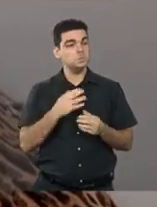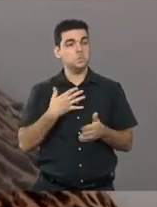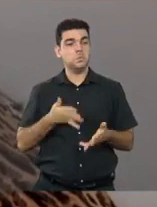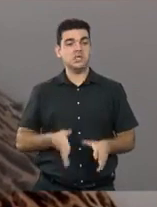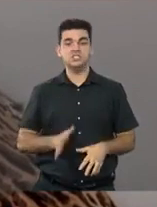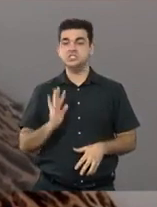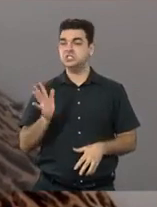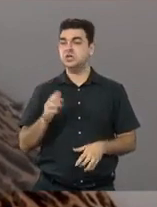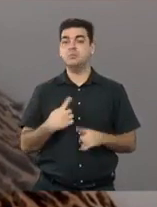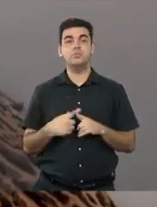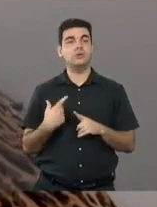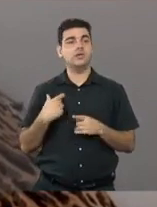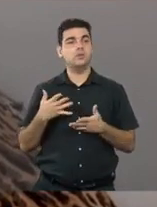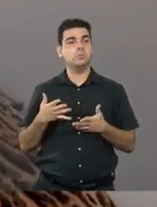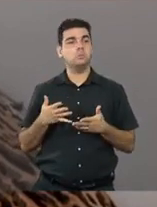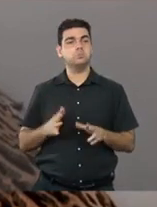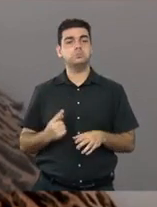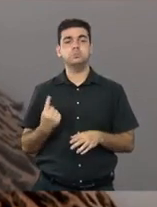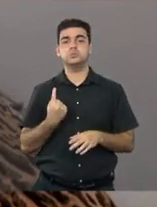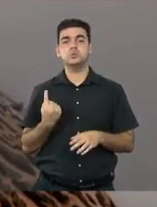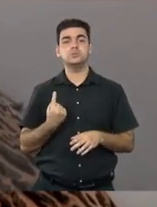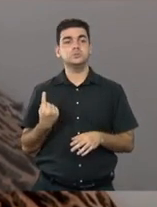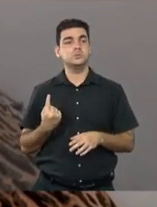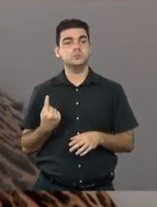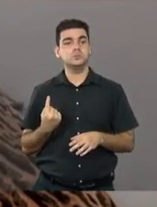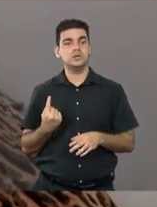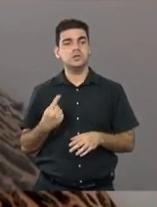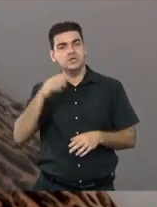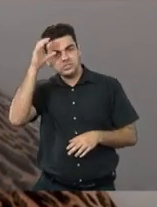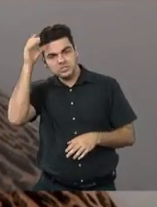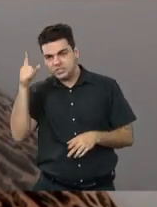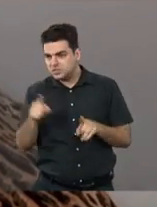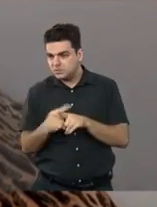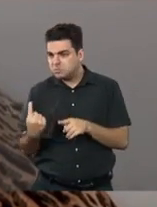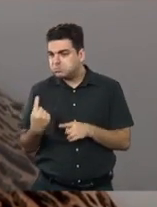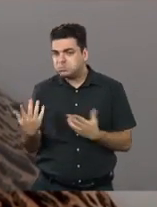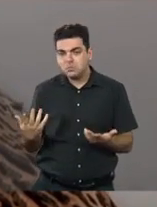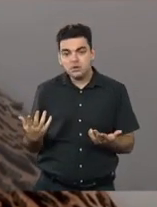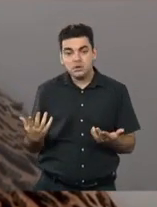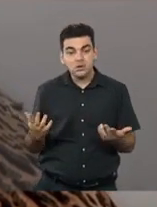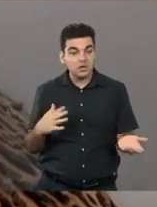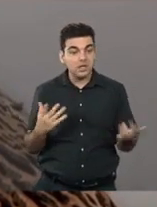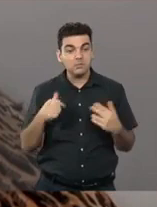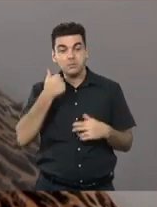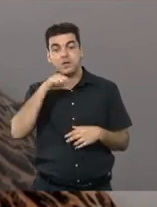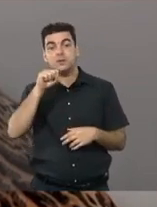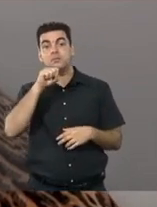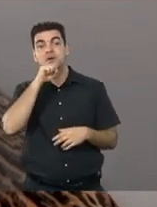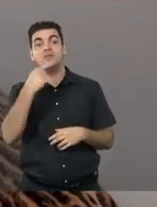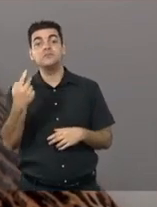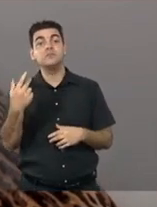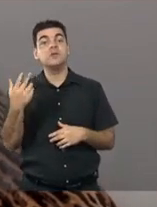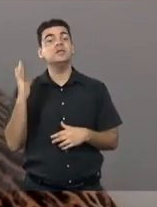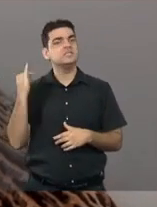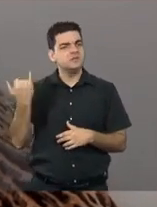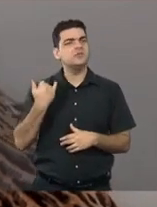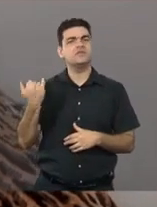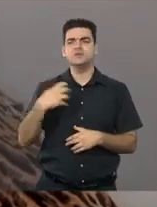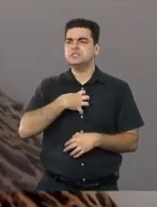com esse... Eu sou filha única, minha tia também não teve filho. E a minha mãe fala que desde pequena que eu tinha esse espírito de